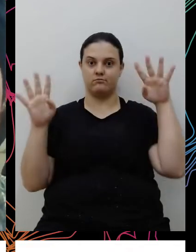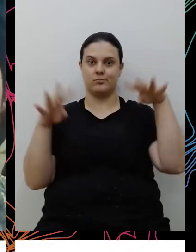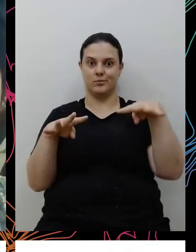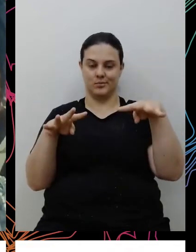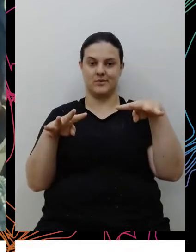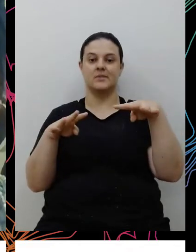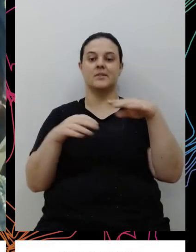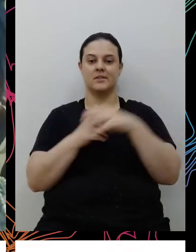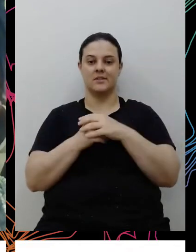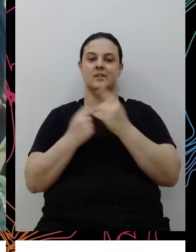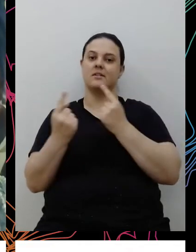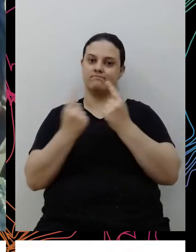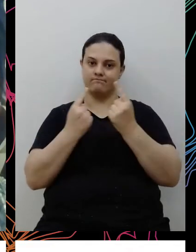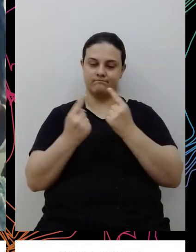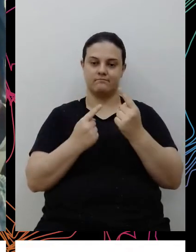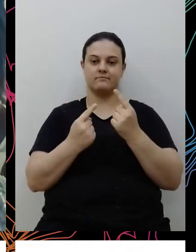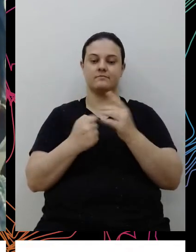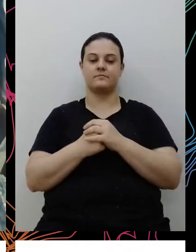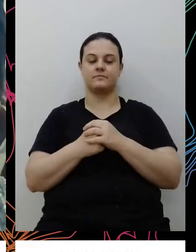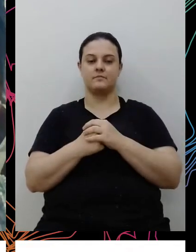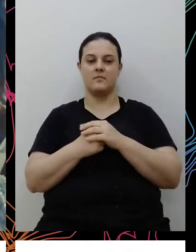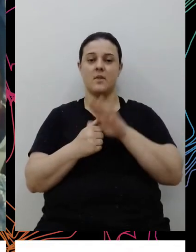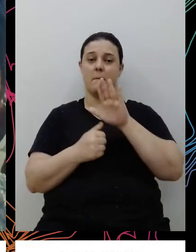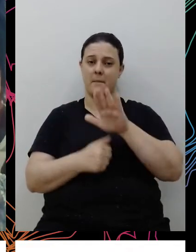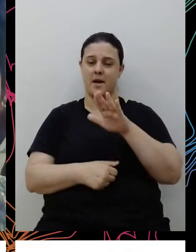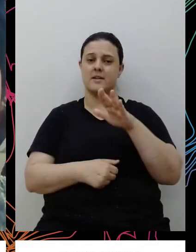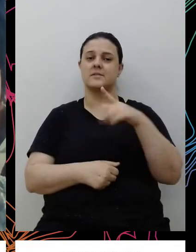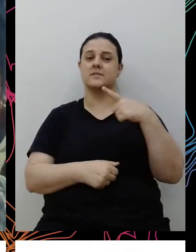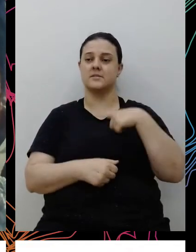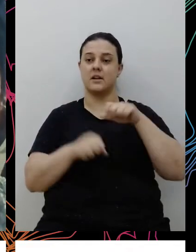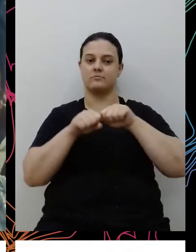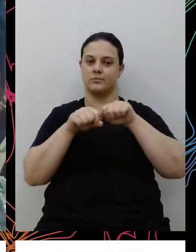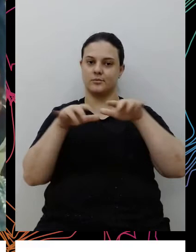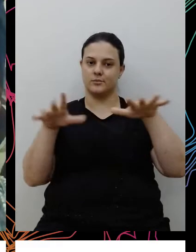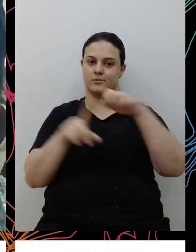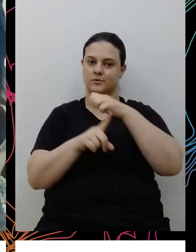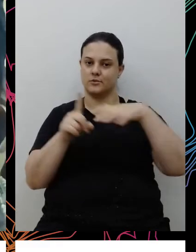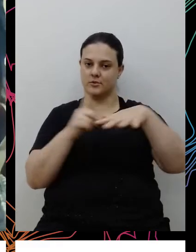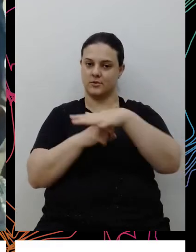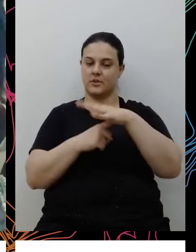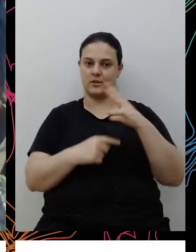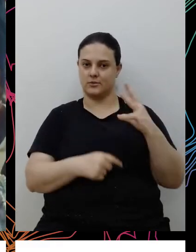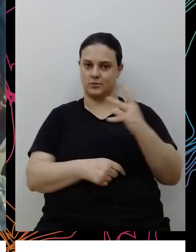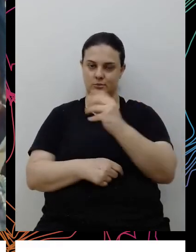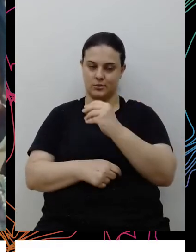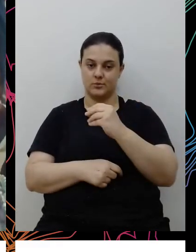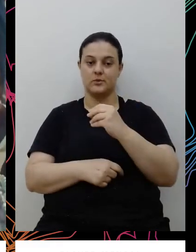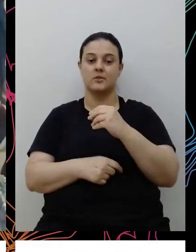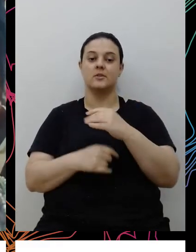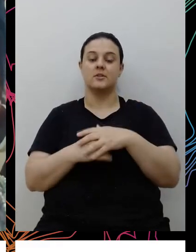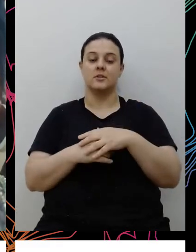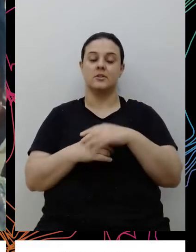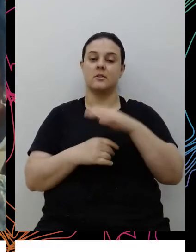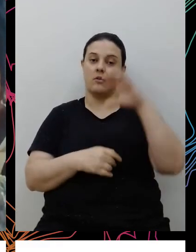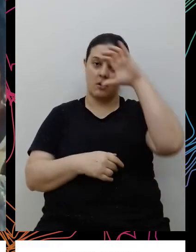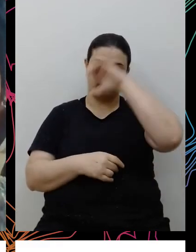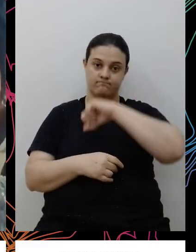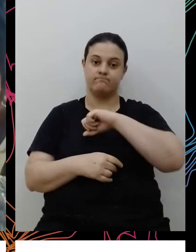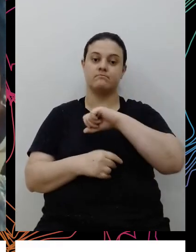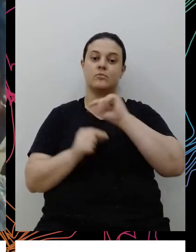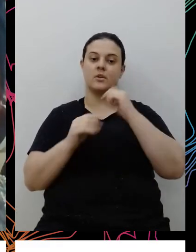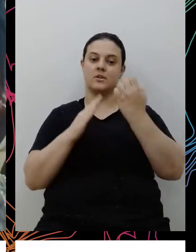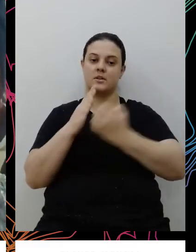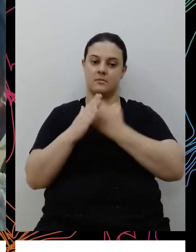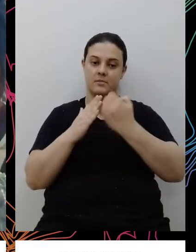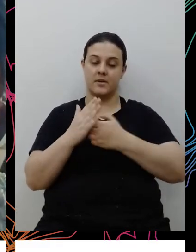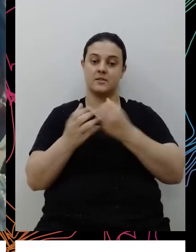trouxe a discussão à tona, mas que é algo que reverbera na sociedade como um todo, então aqui a gente tem um grande aprendizado da empresa para nos